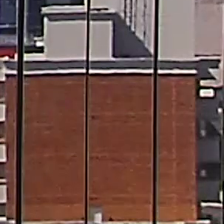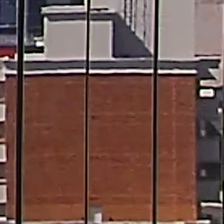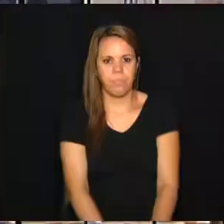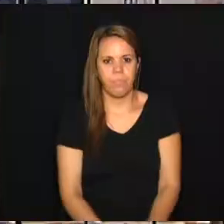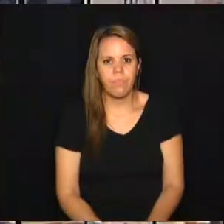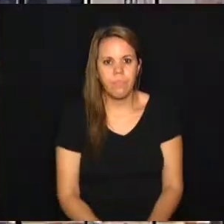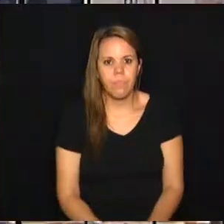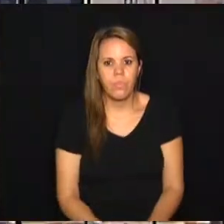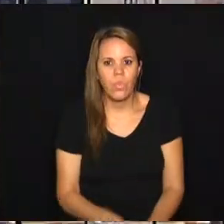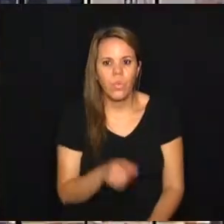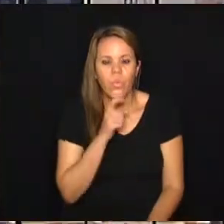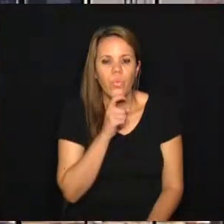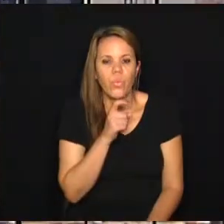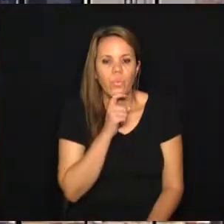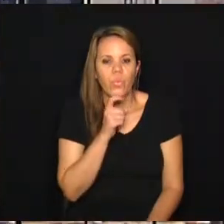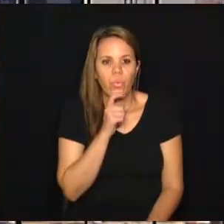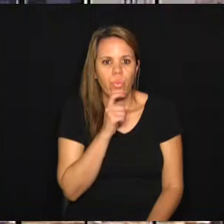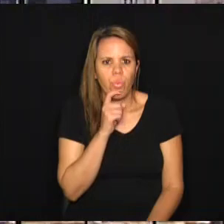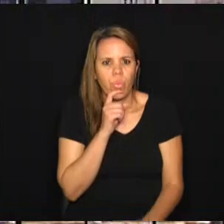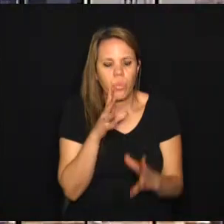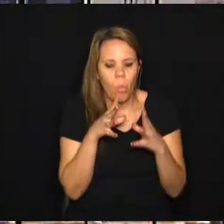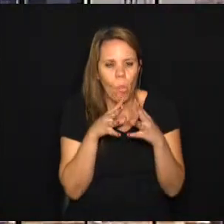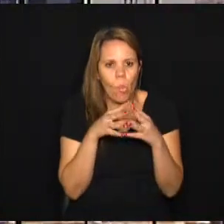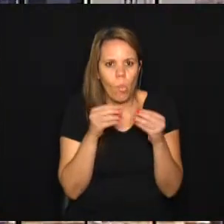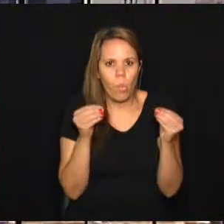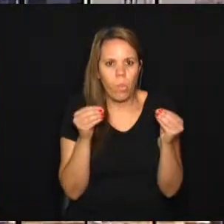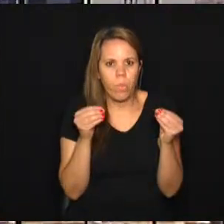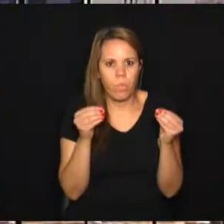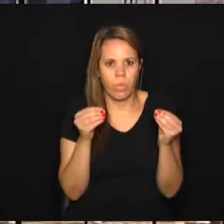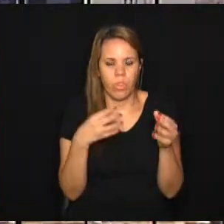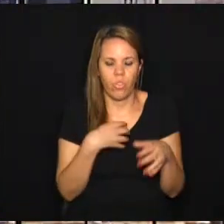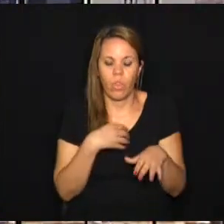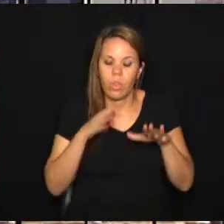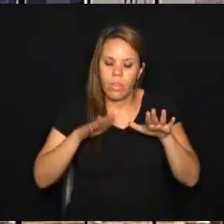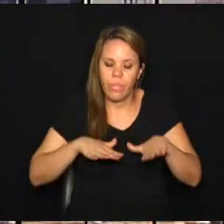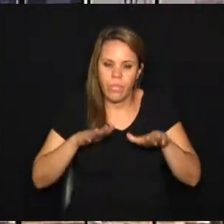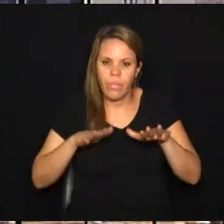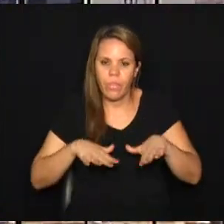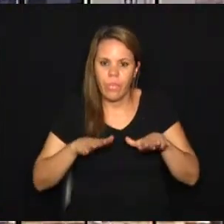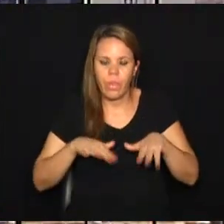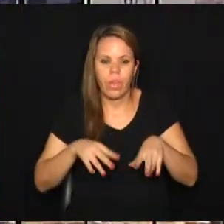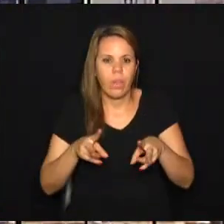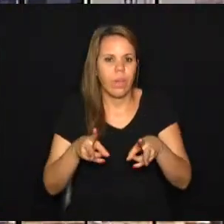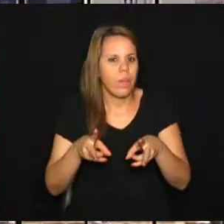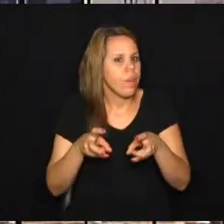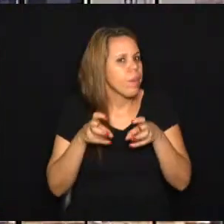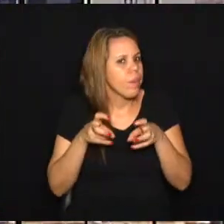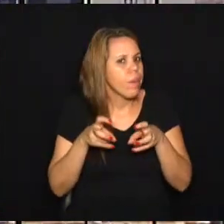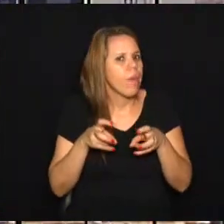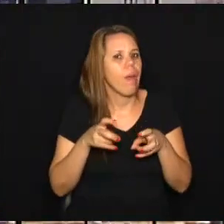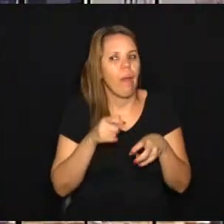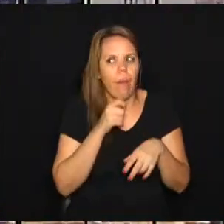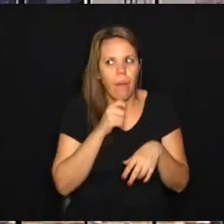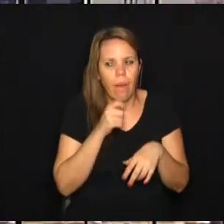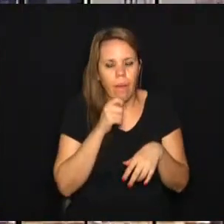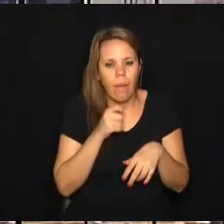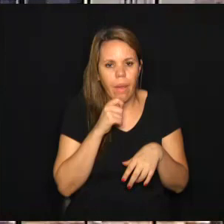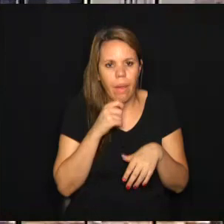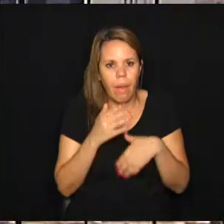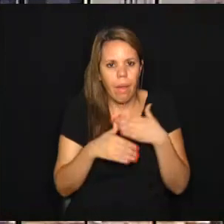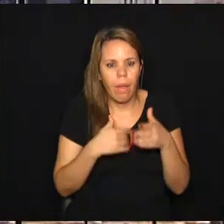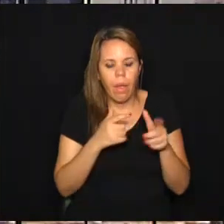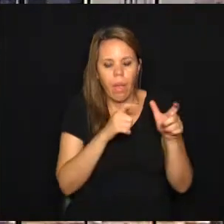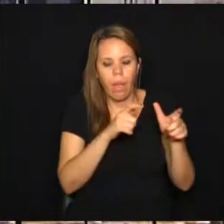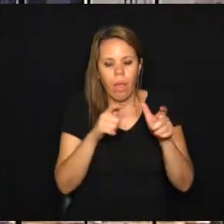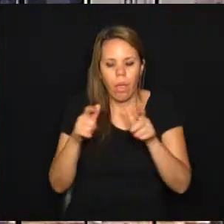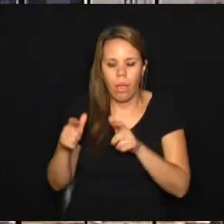A frente fria está indo embora, mas de uma forma lenta, né? Você percebe aí que ainda permanece, em alguns